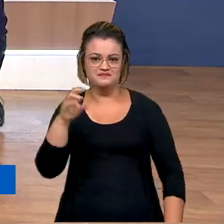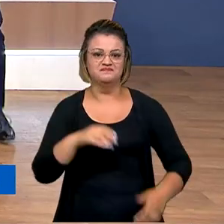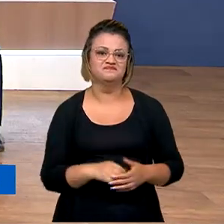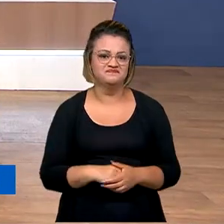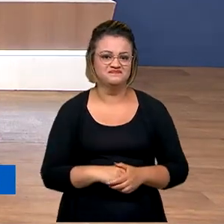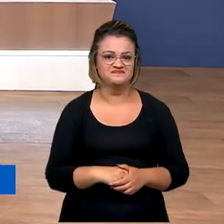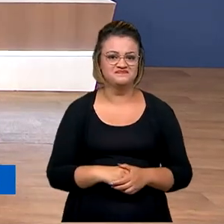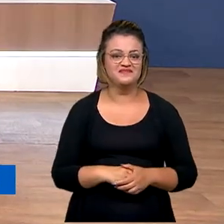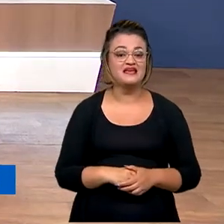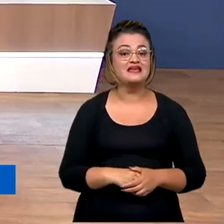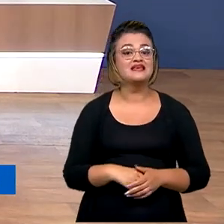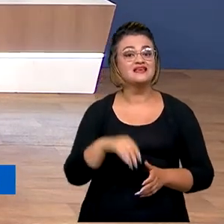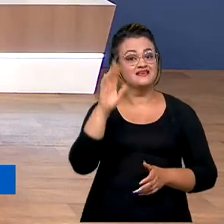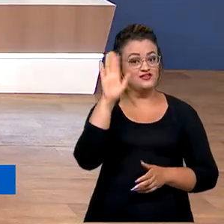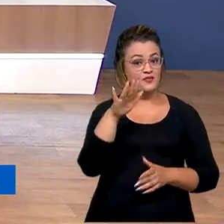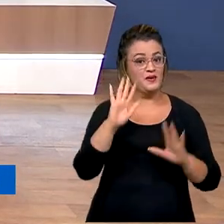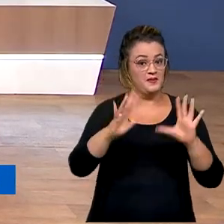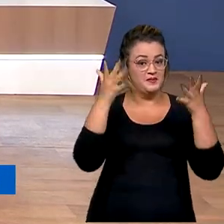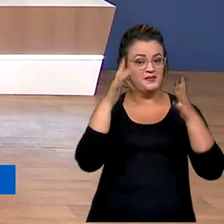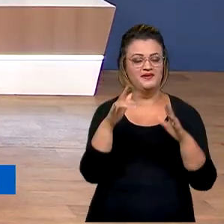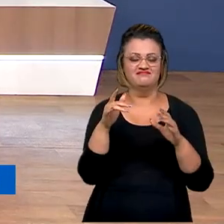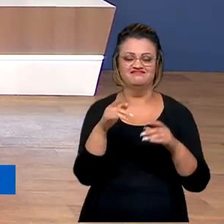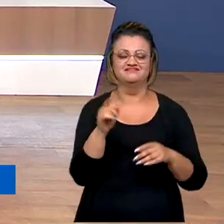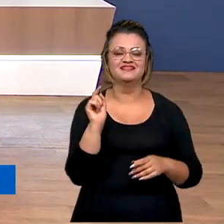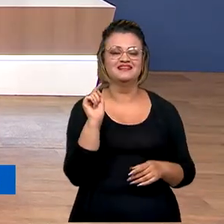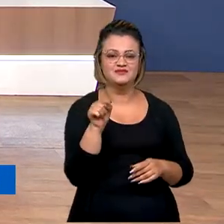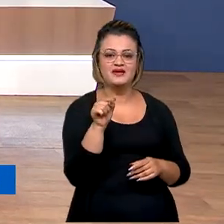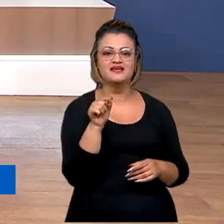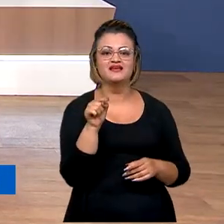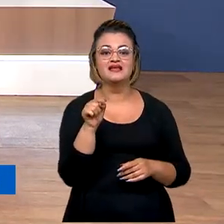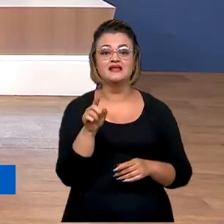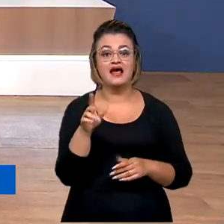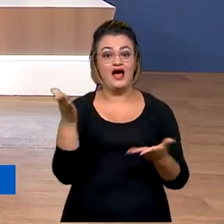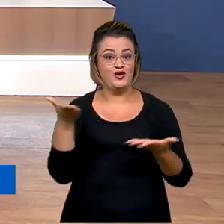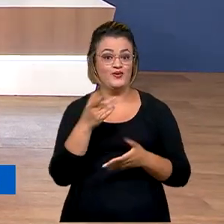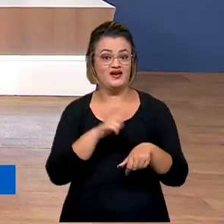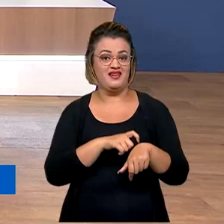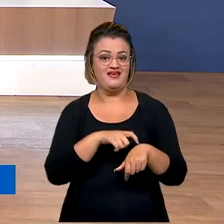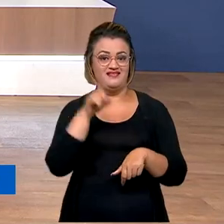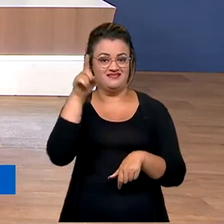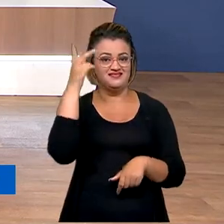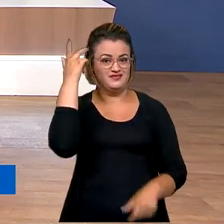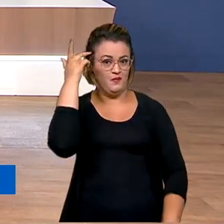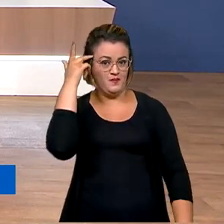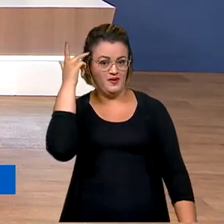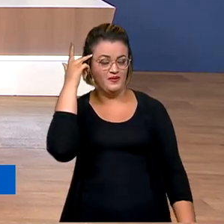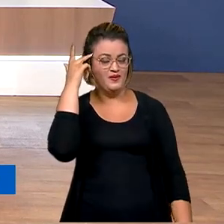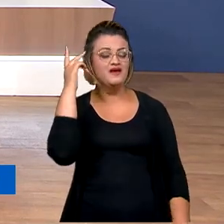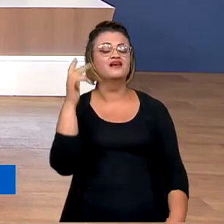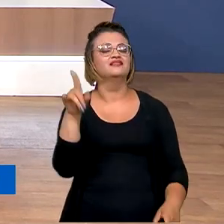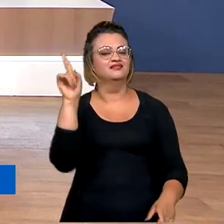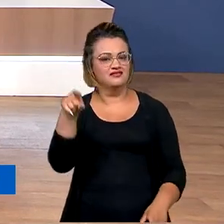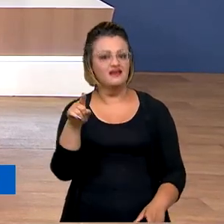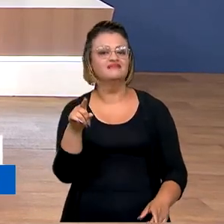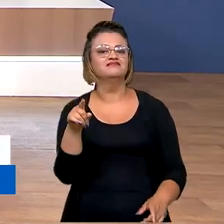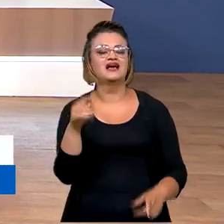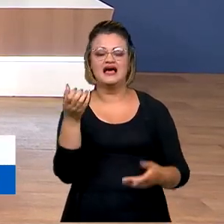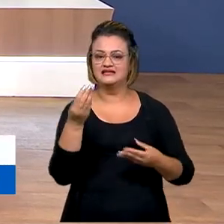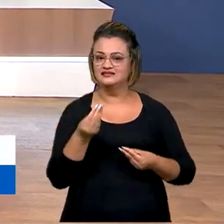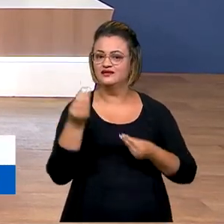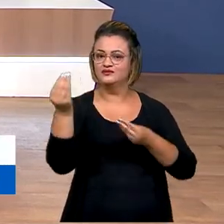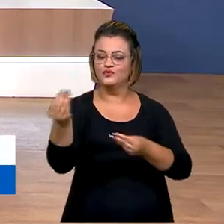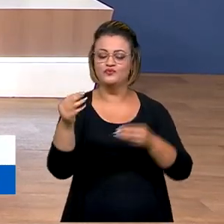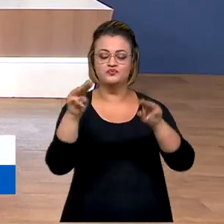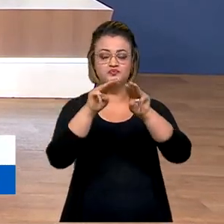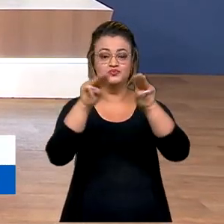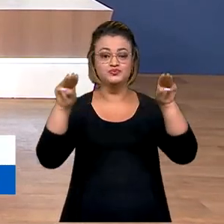E ainda como parte das comemorações do Bicentenário da Independência, acontece neste momento, lá em São Paulo, a cerimônia de entrega do novo